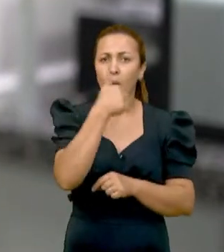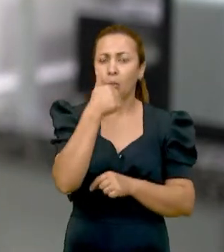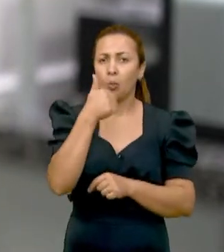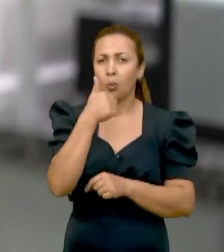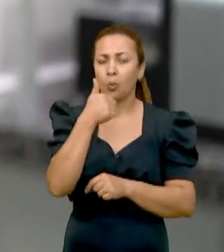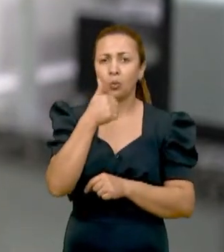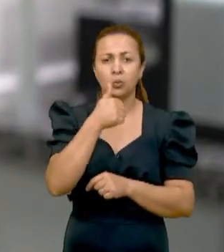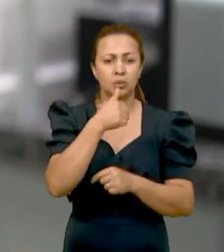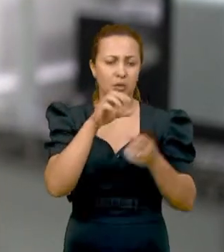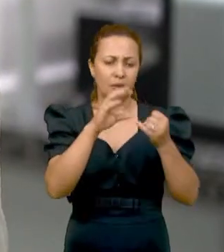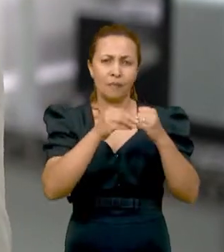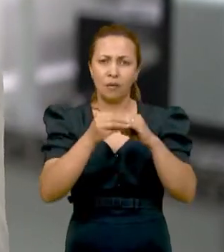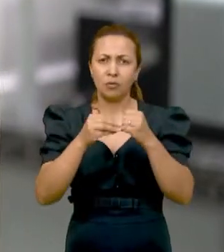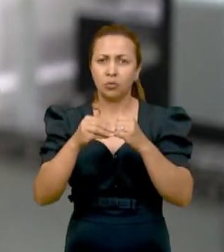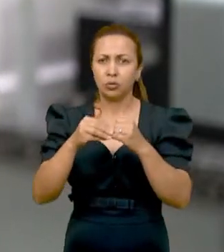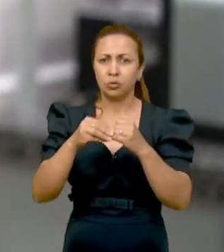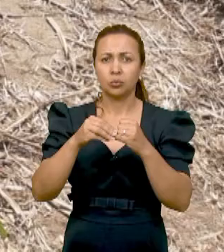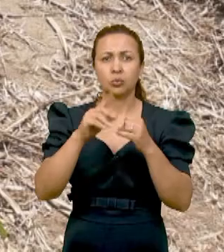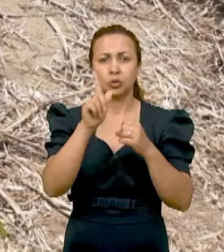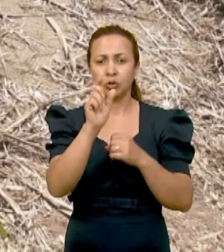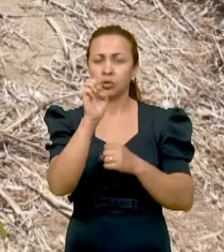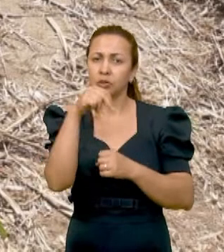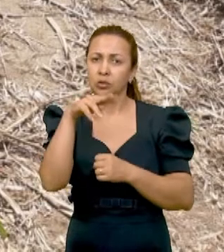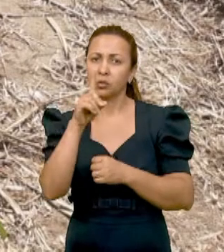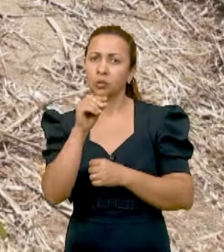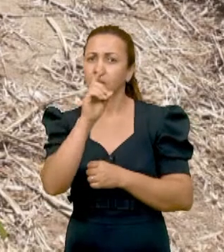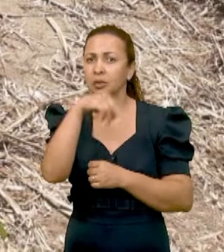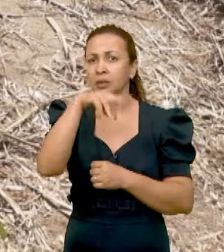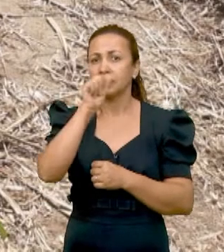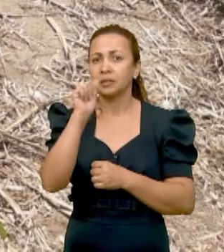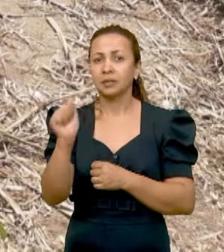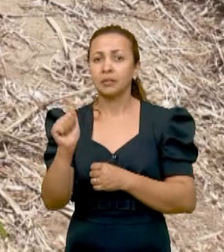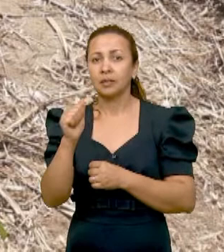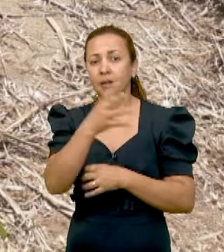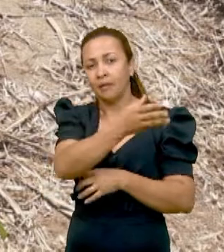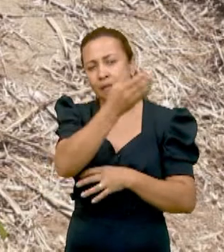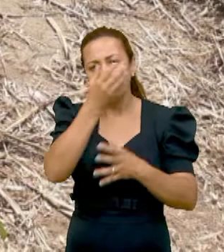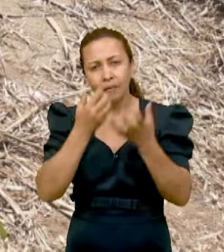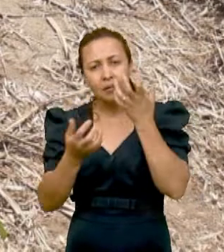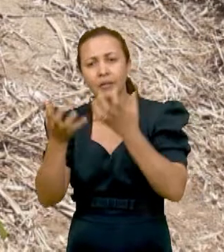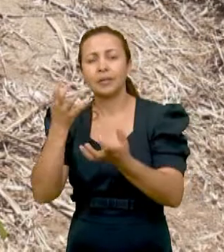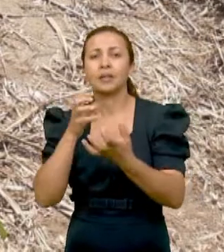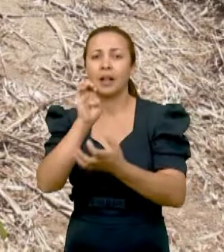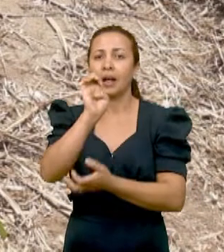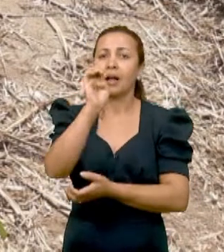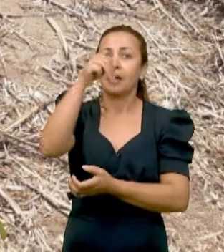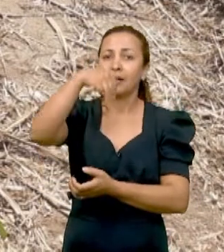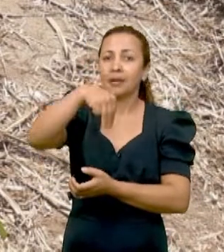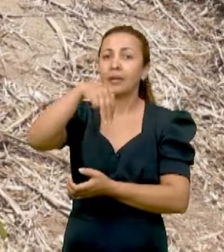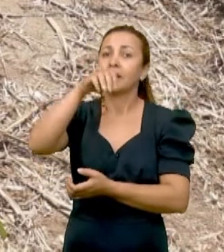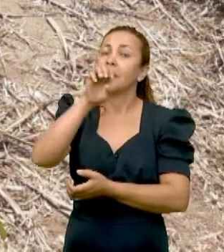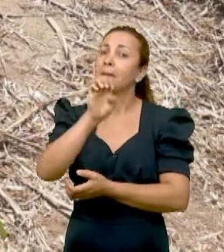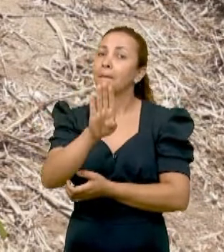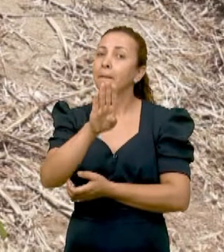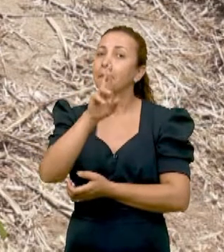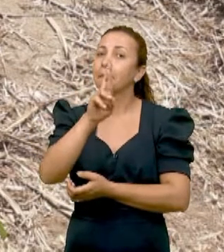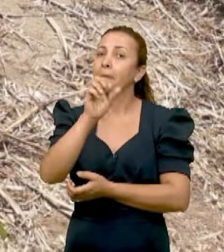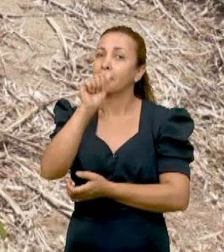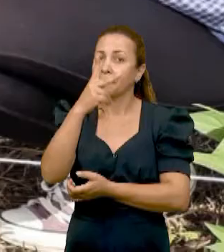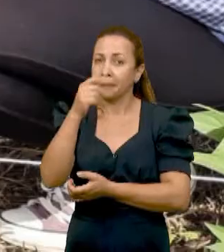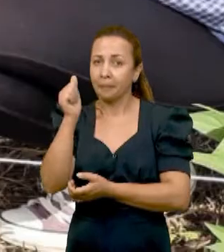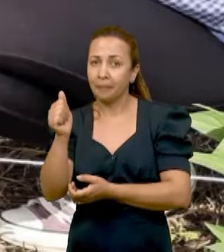materiais. Esses materiais são genóticos ou cultivares, vindos da Embrapa Meio Norte e da Embrapa